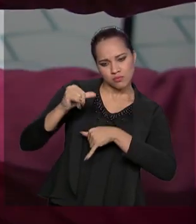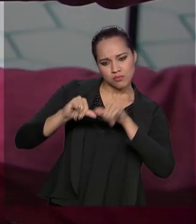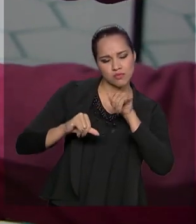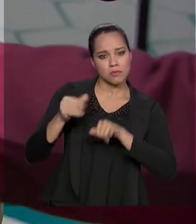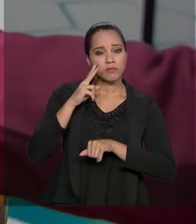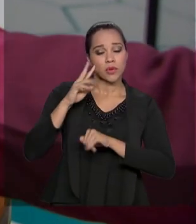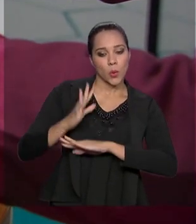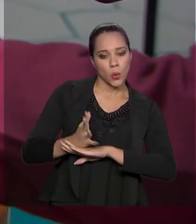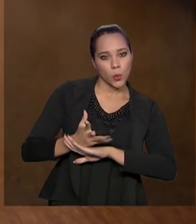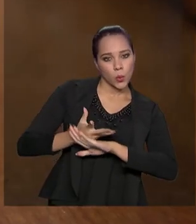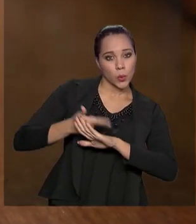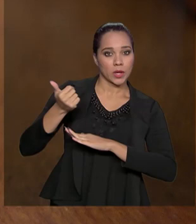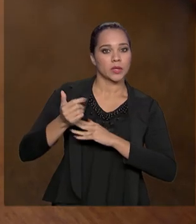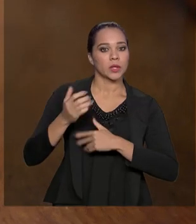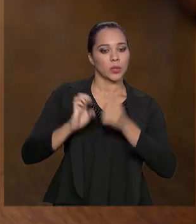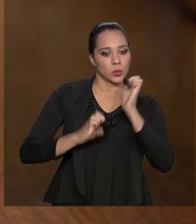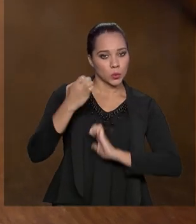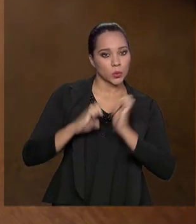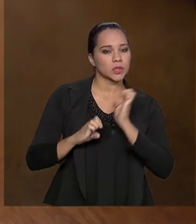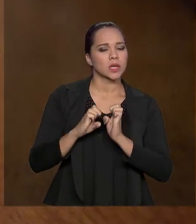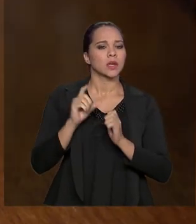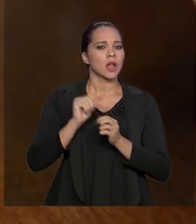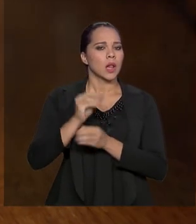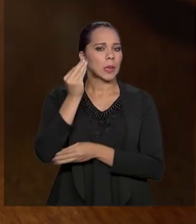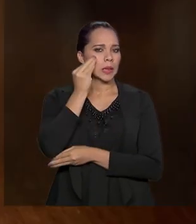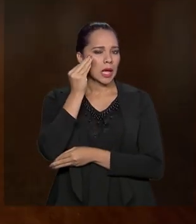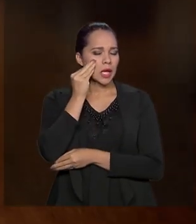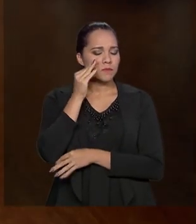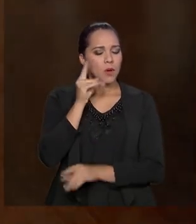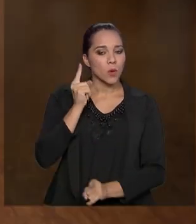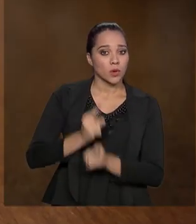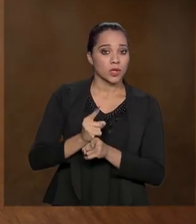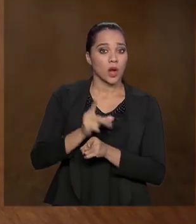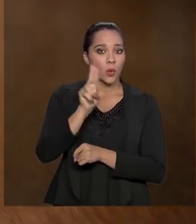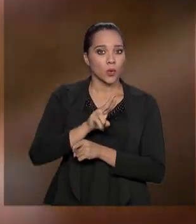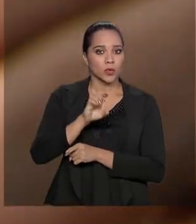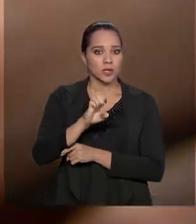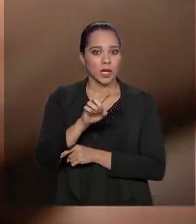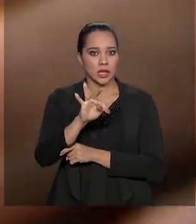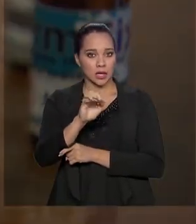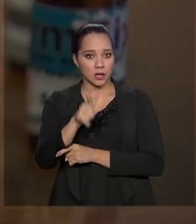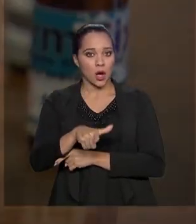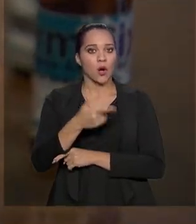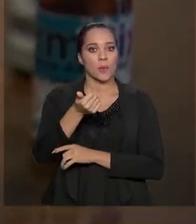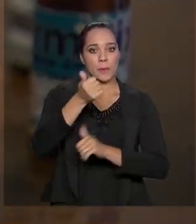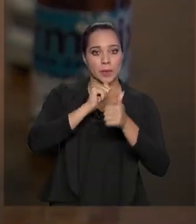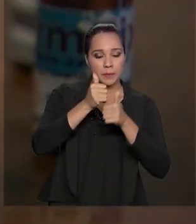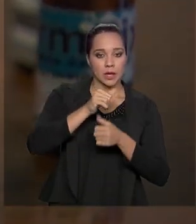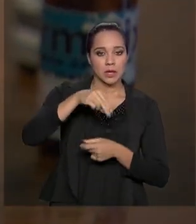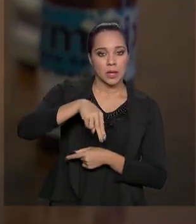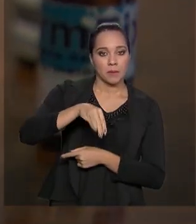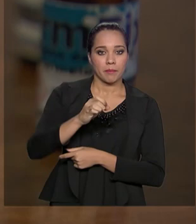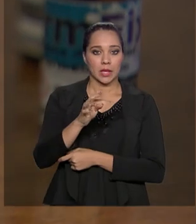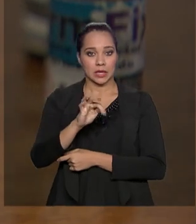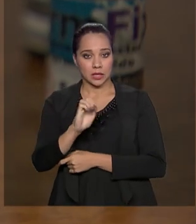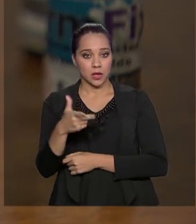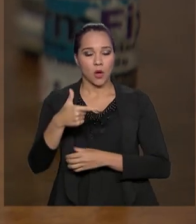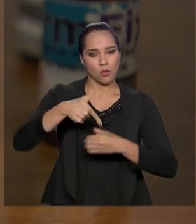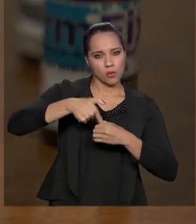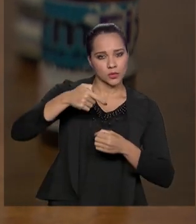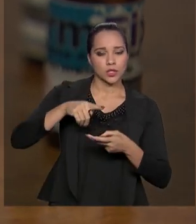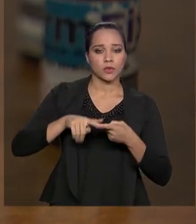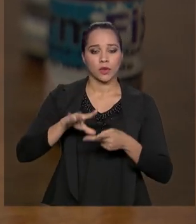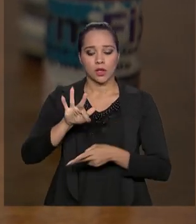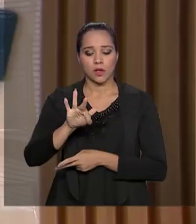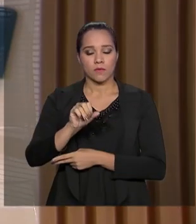qualidade na indústria, entre eles, testes para detectar o uso de etanol nas bebidas, metanol nos combustíveis e o